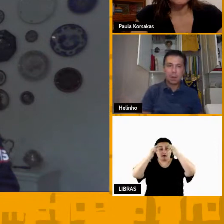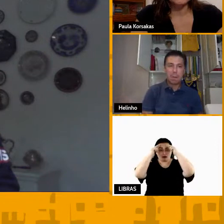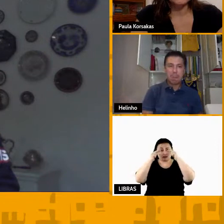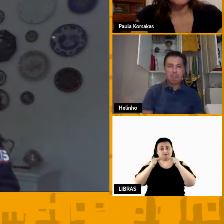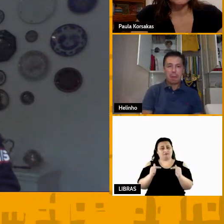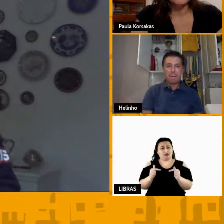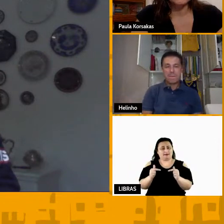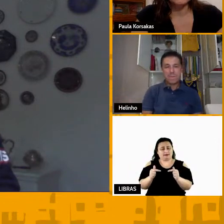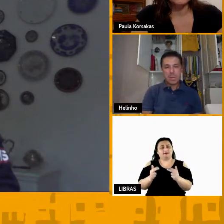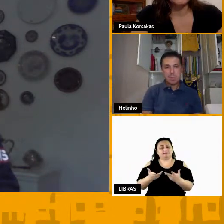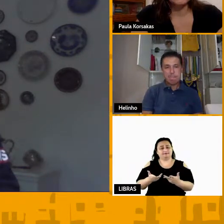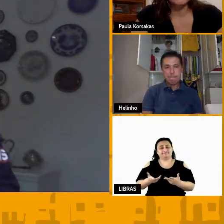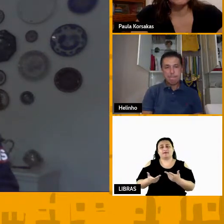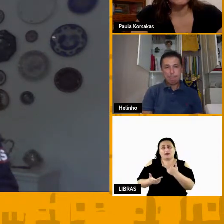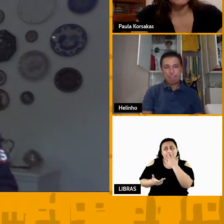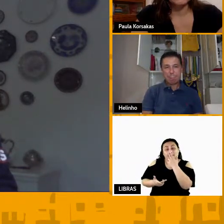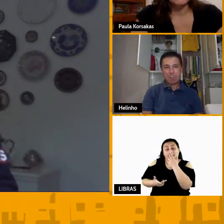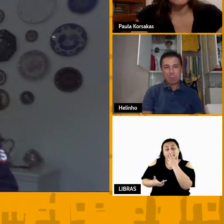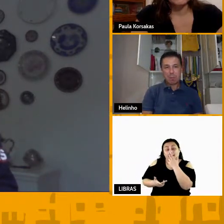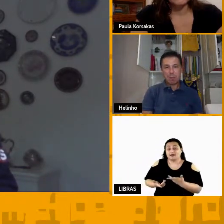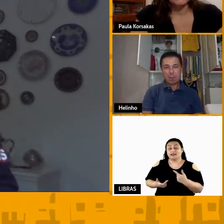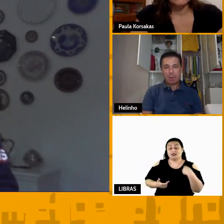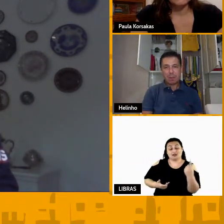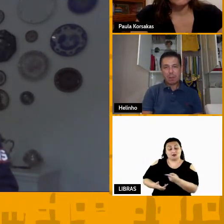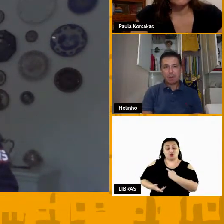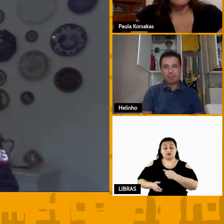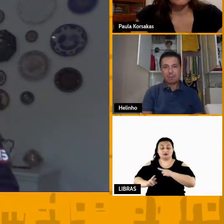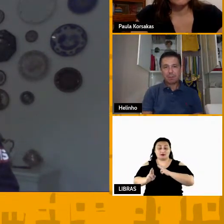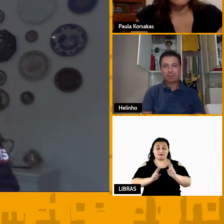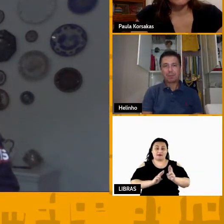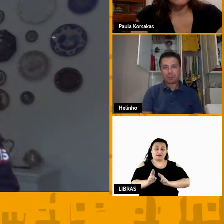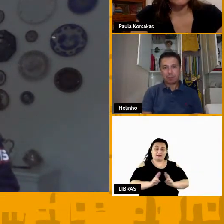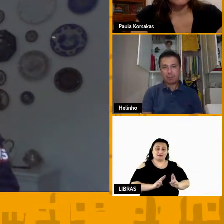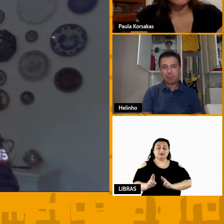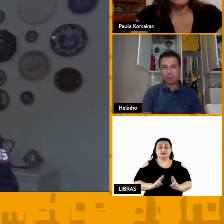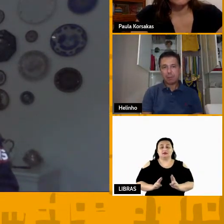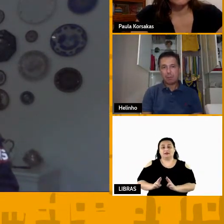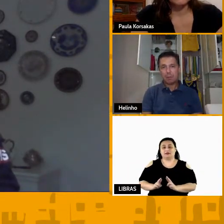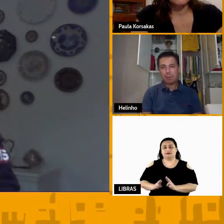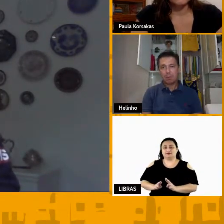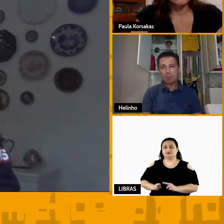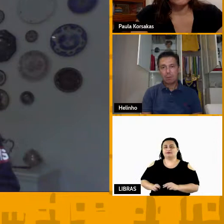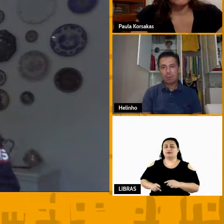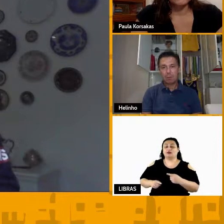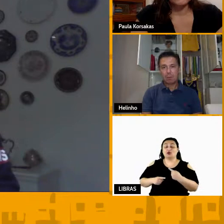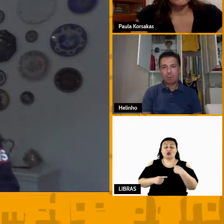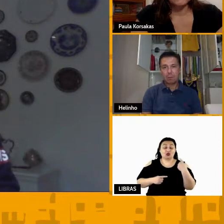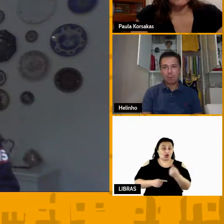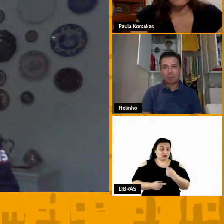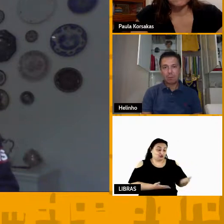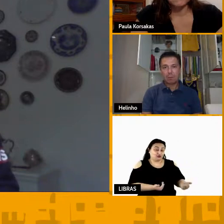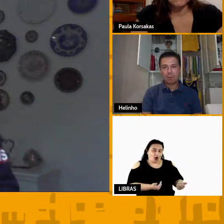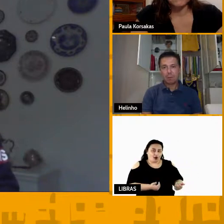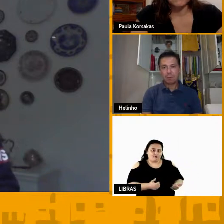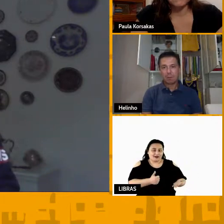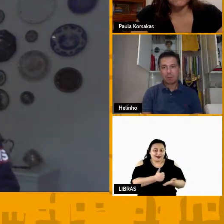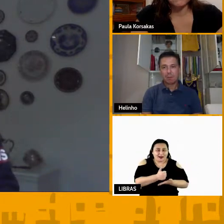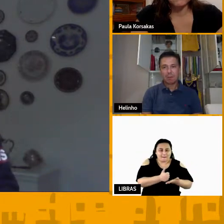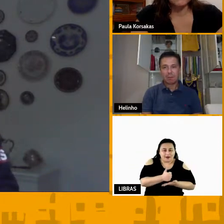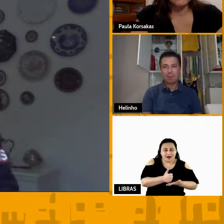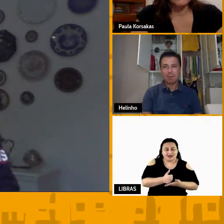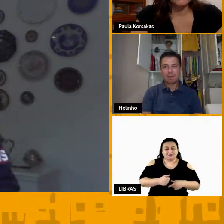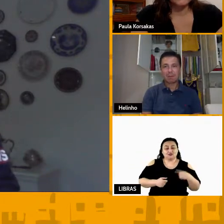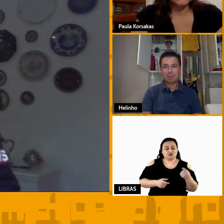é engraçado na nossa relação também, a gente quando os jovens nas categorias de base jogamos juntos como